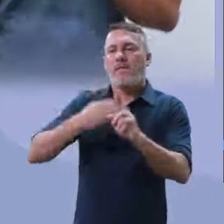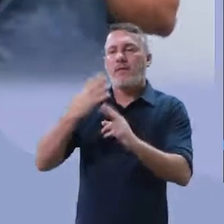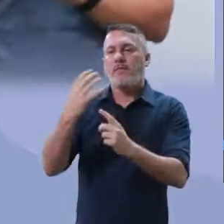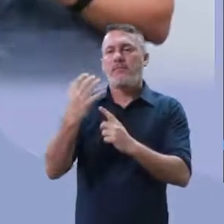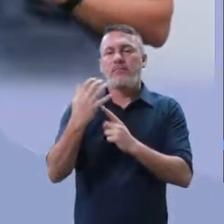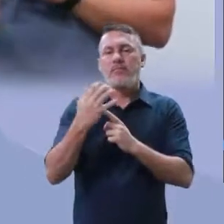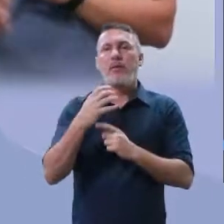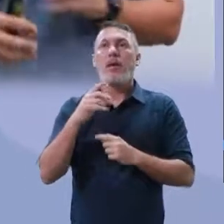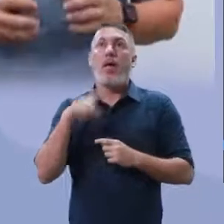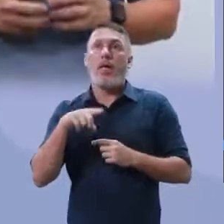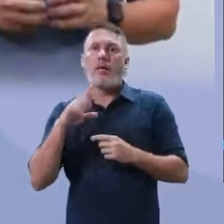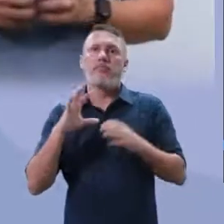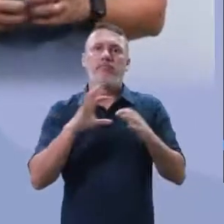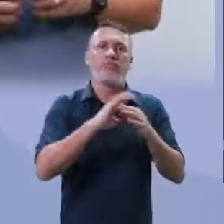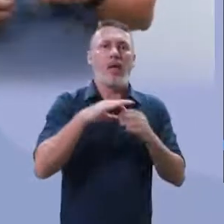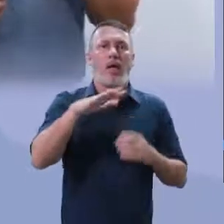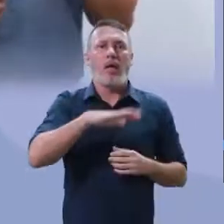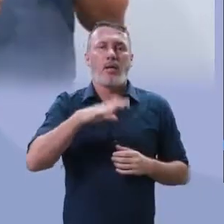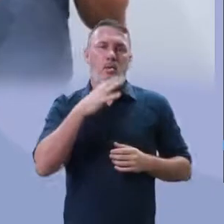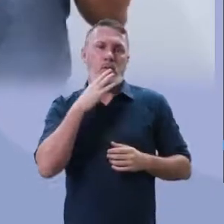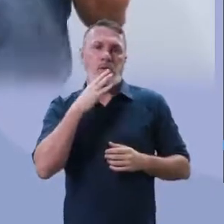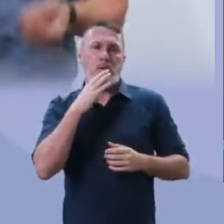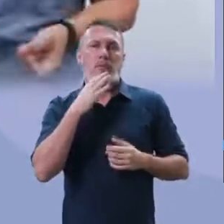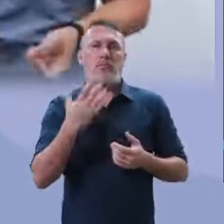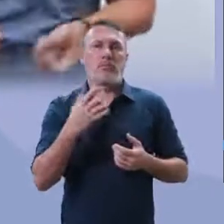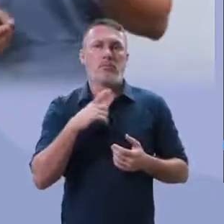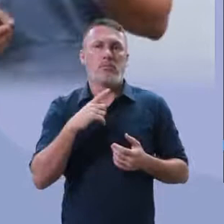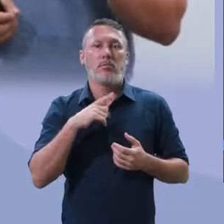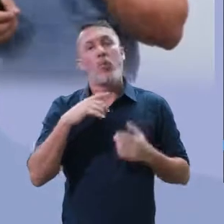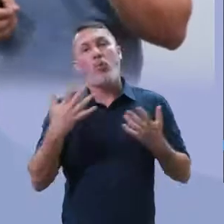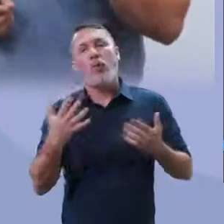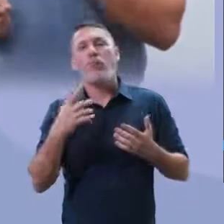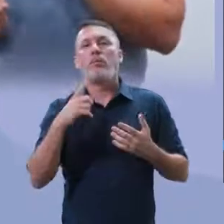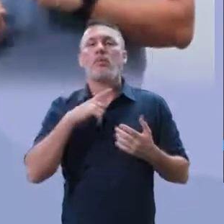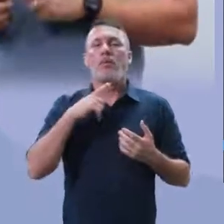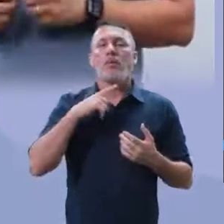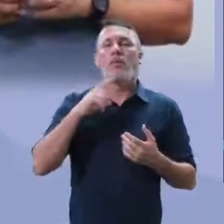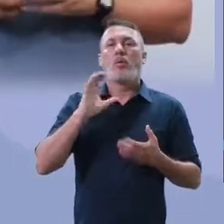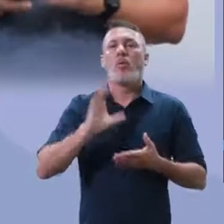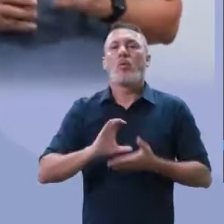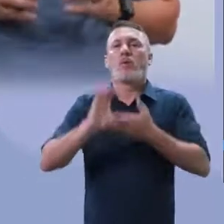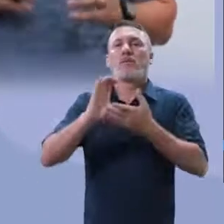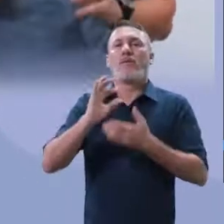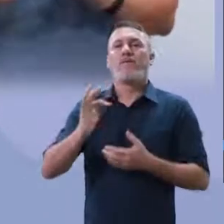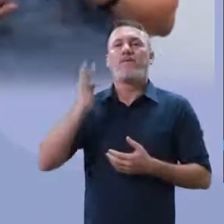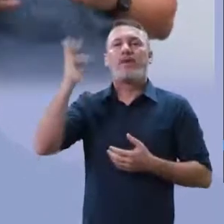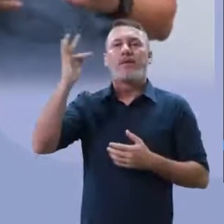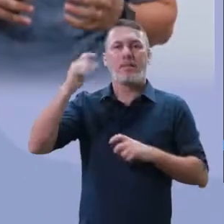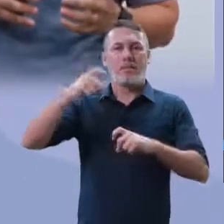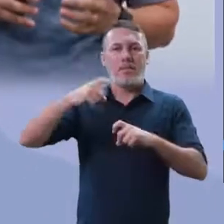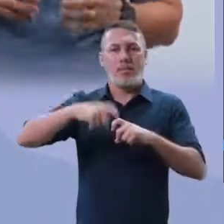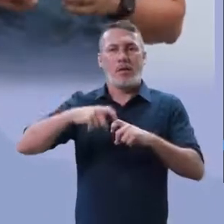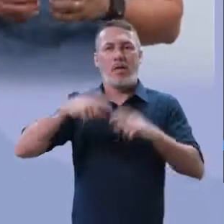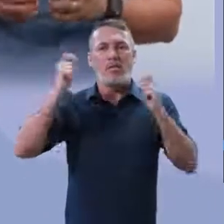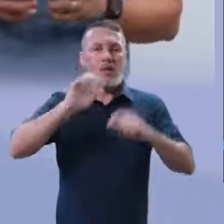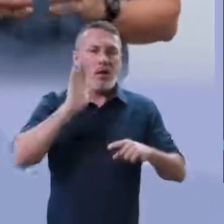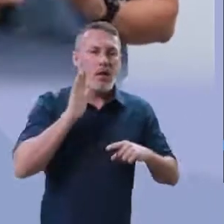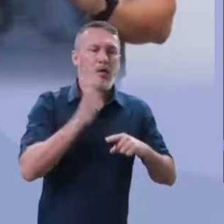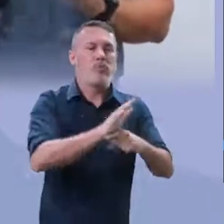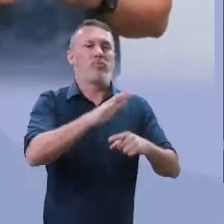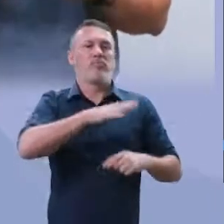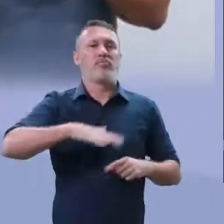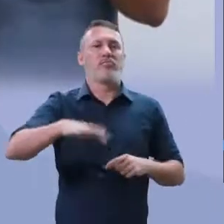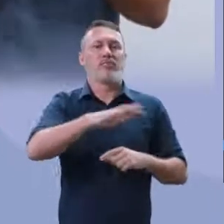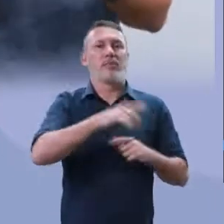trabalhar um pouquinho como área de conhecimento e como que o Conselho Federal de Medicina pode auxiliar nessa